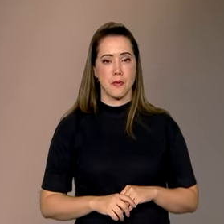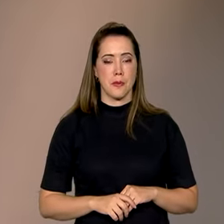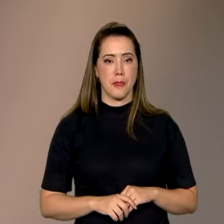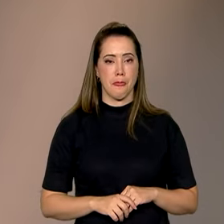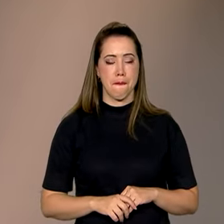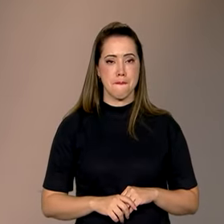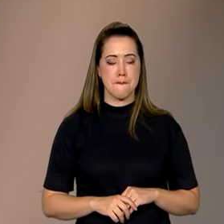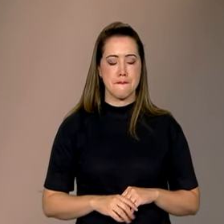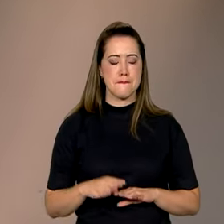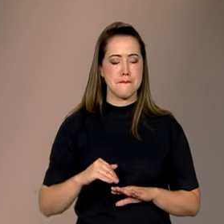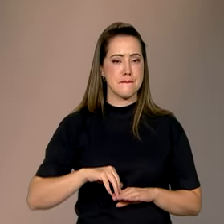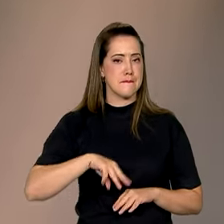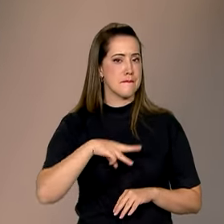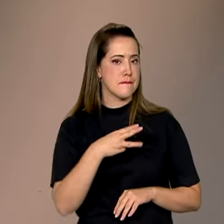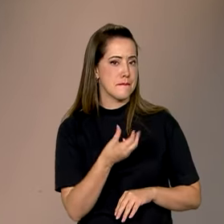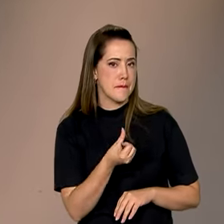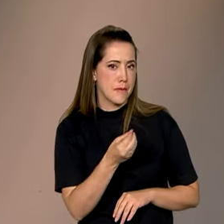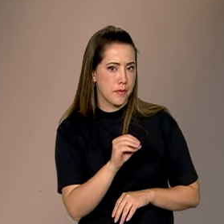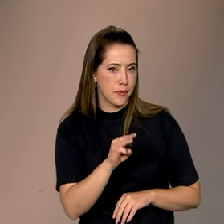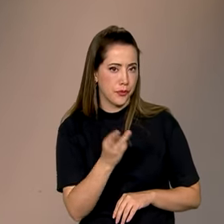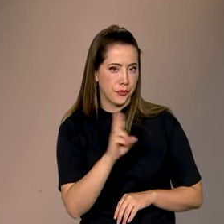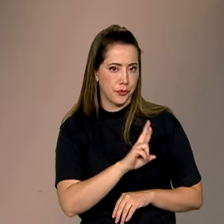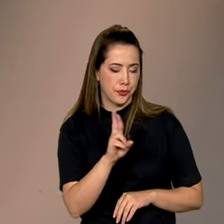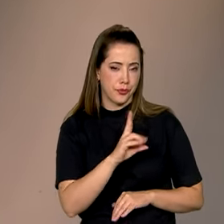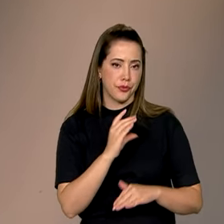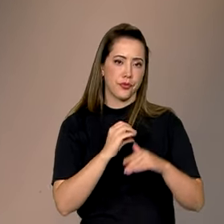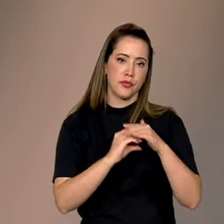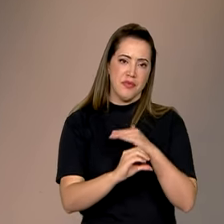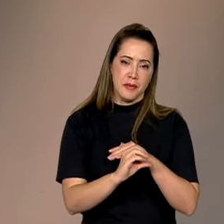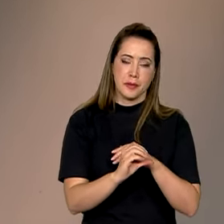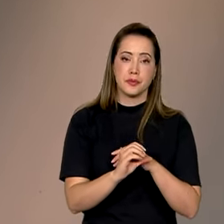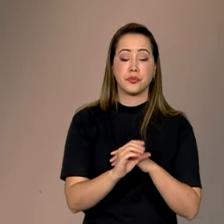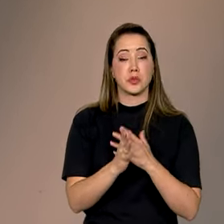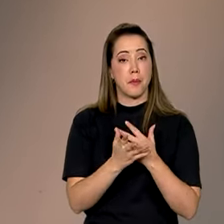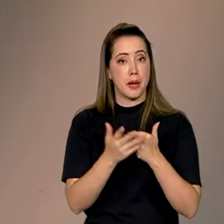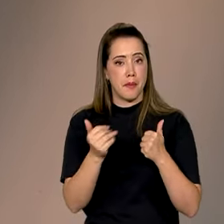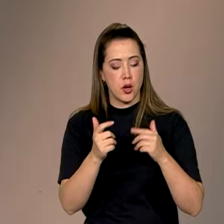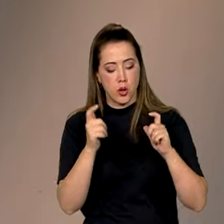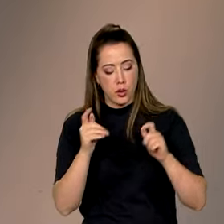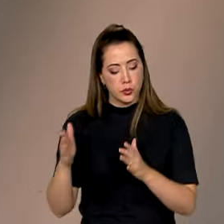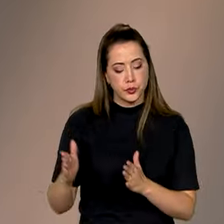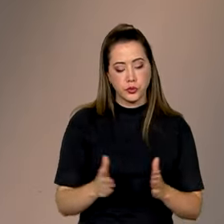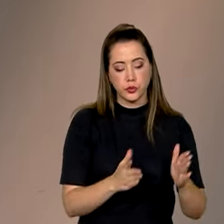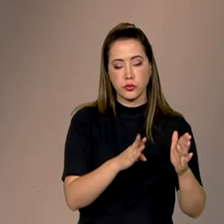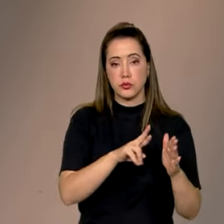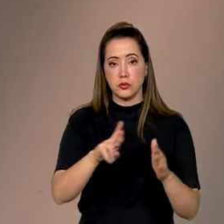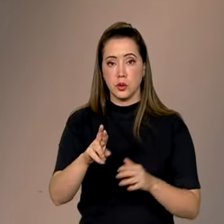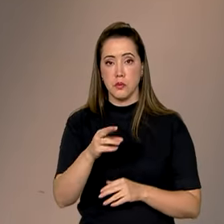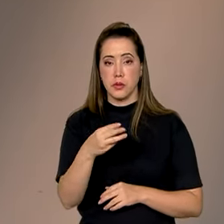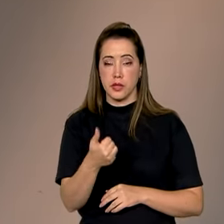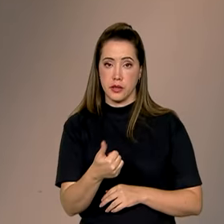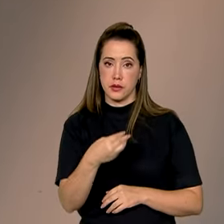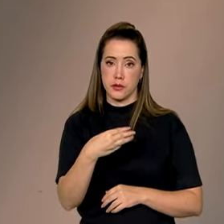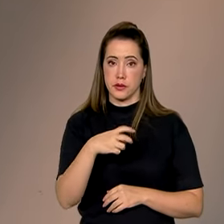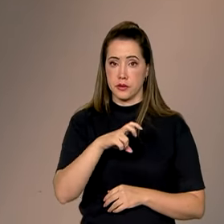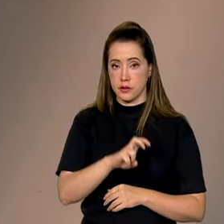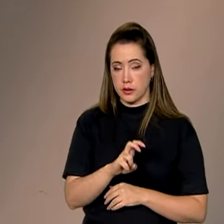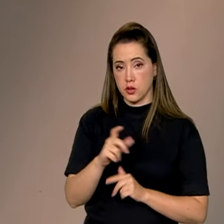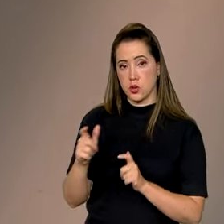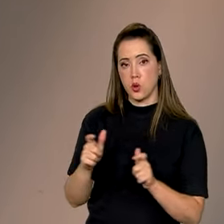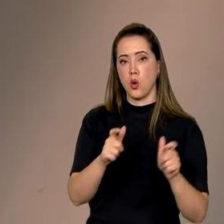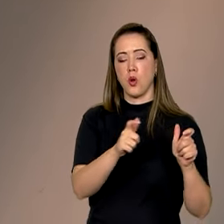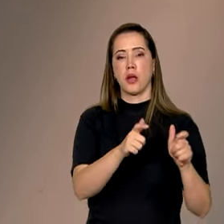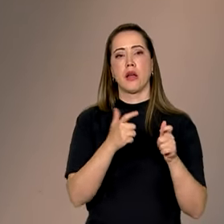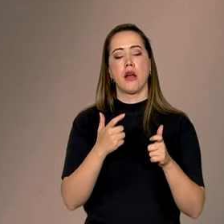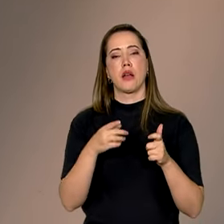Mais de 360 milhões de reais serão investidos na melhoria da BR-135, em trecho que passa por